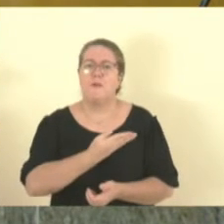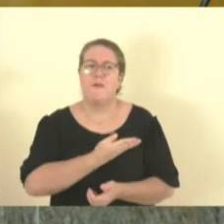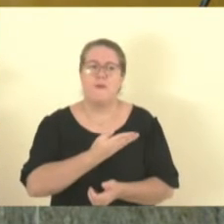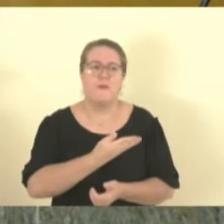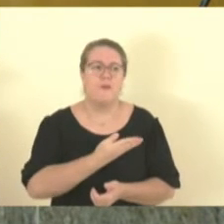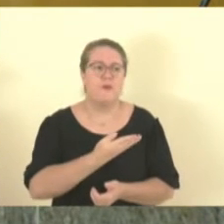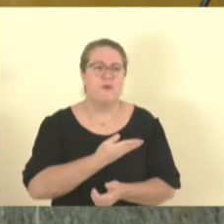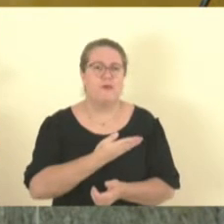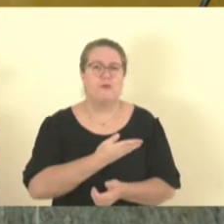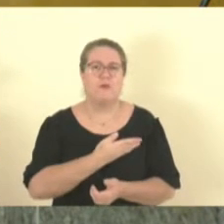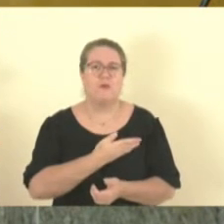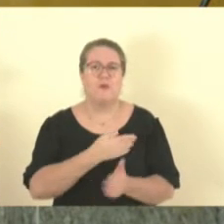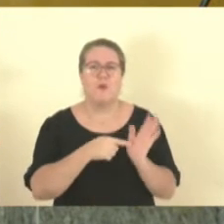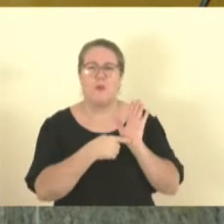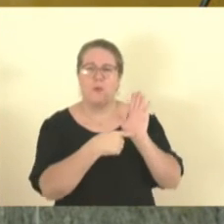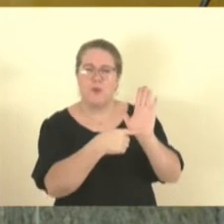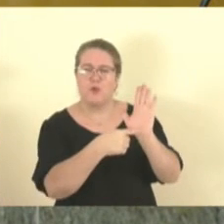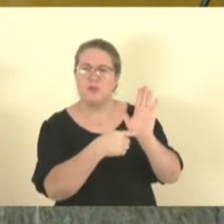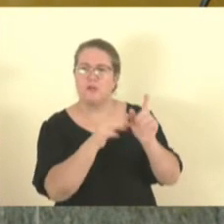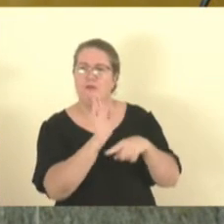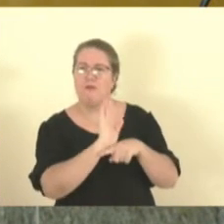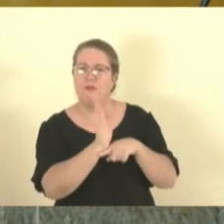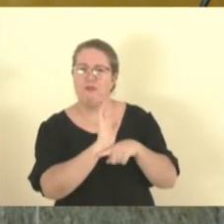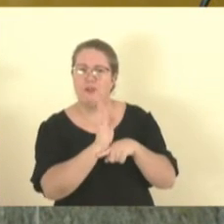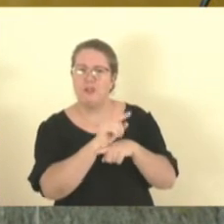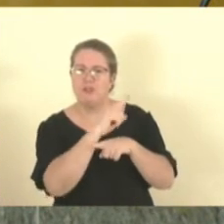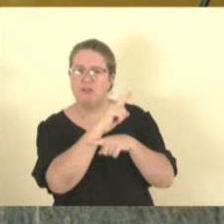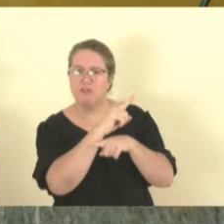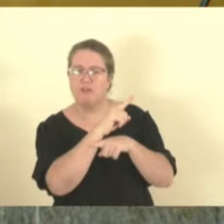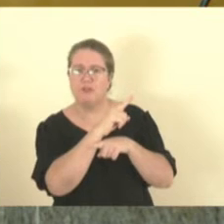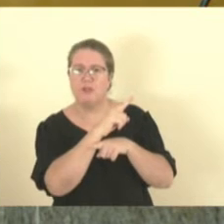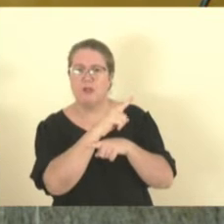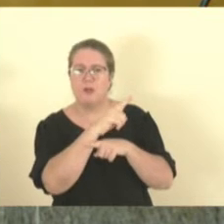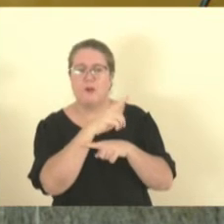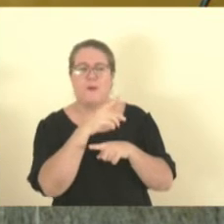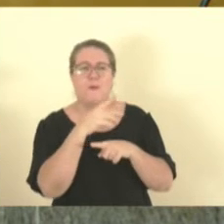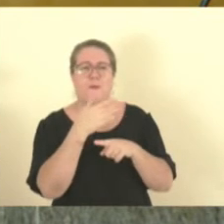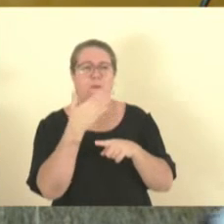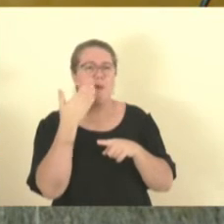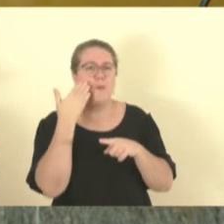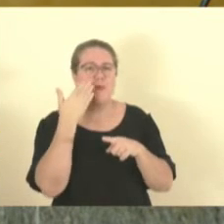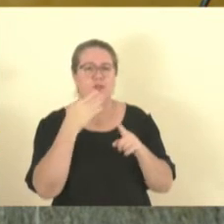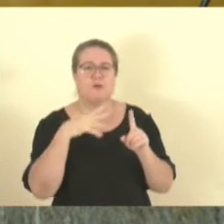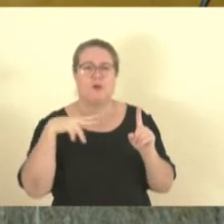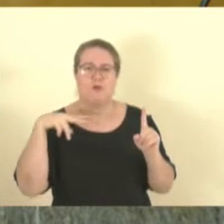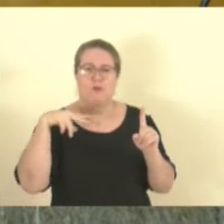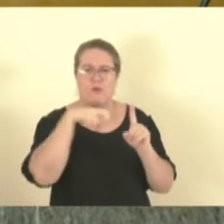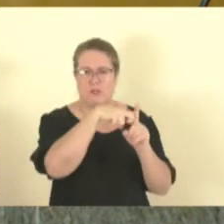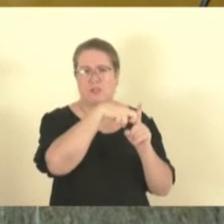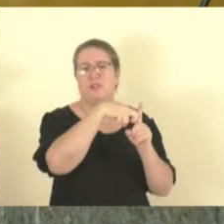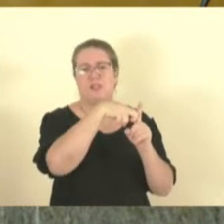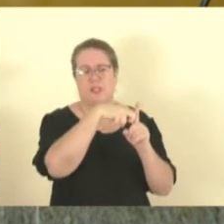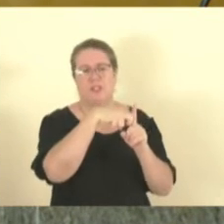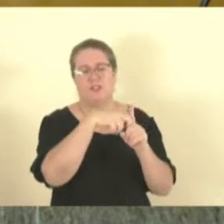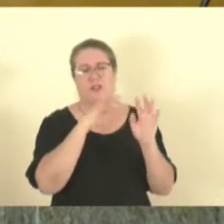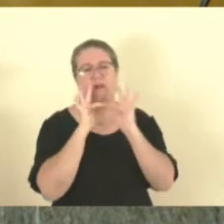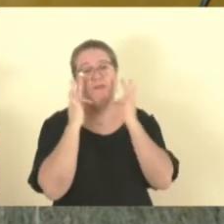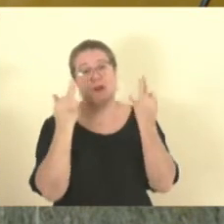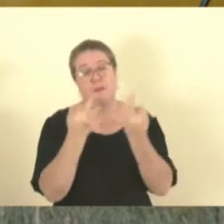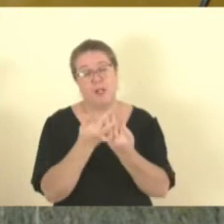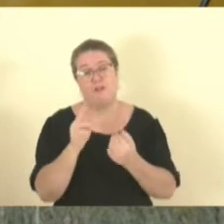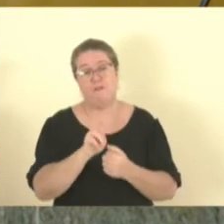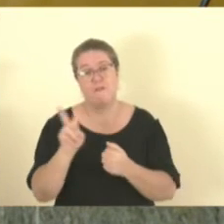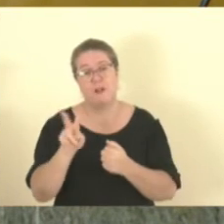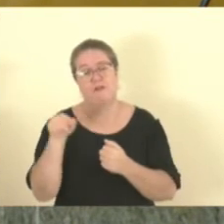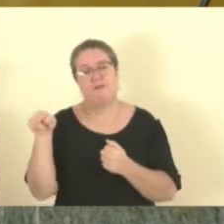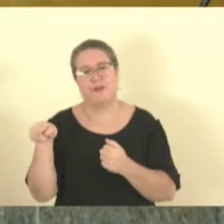que passe um vídeo que o Rafael deixou aí com relação a acidente que ocorreu no Rio de Janeiro com a família aqui de Vila Velha